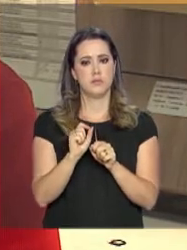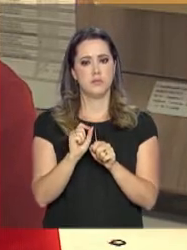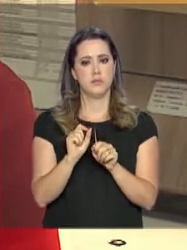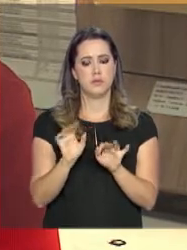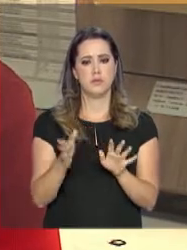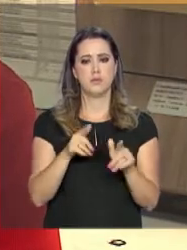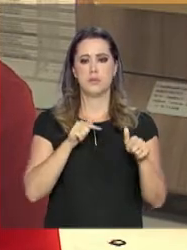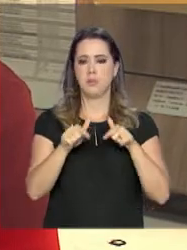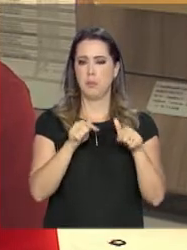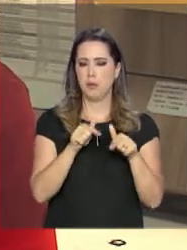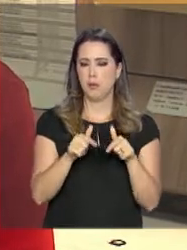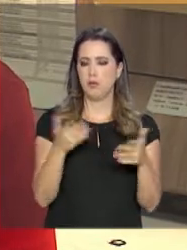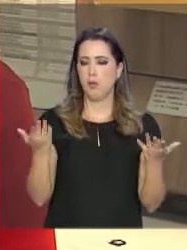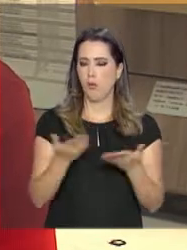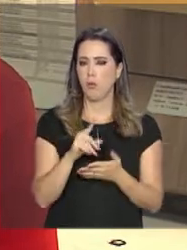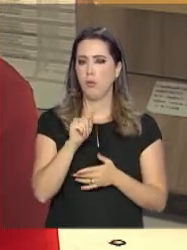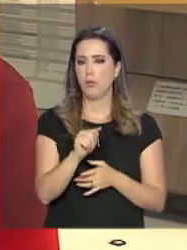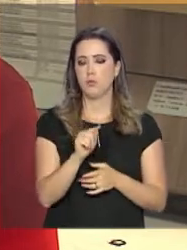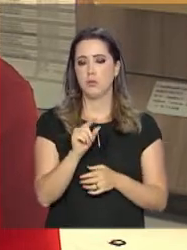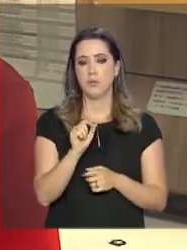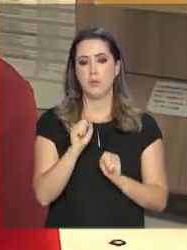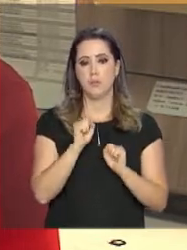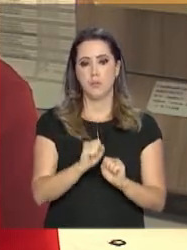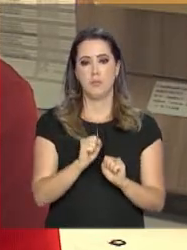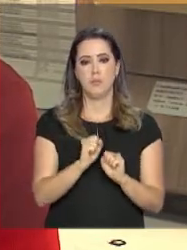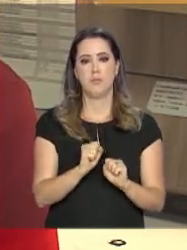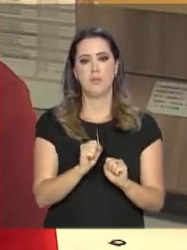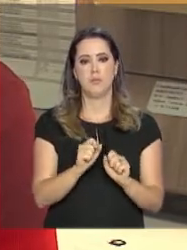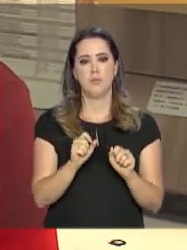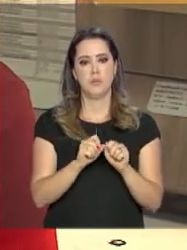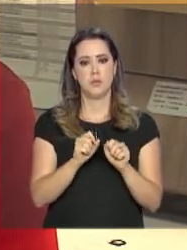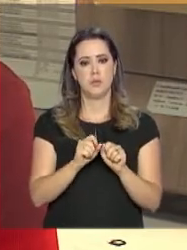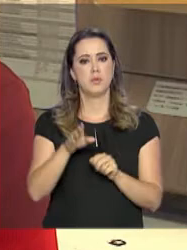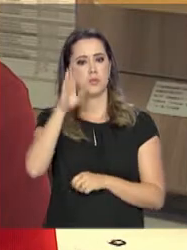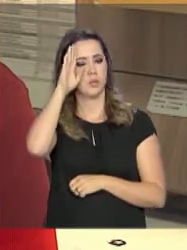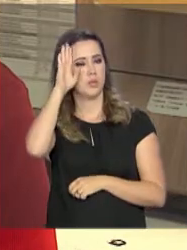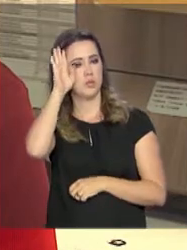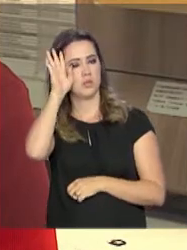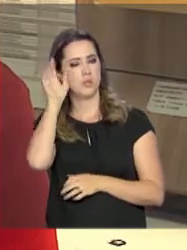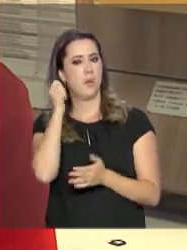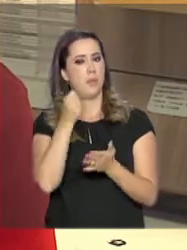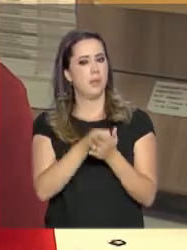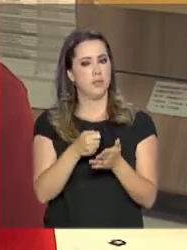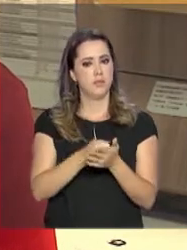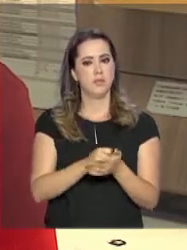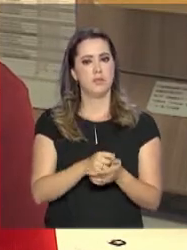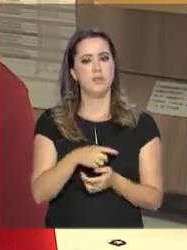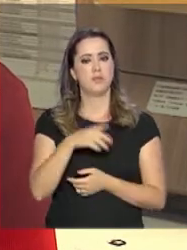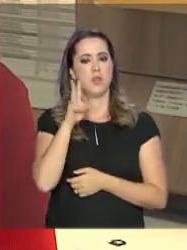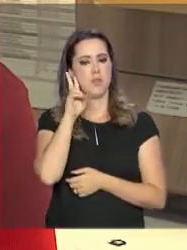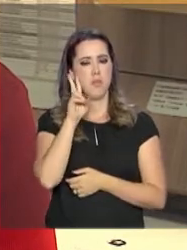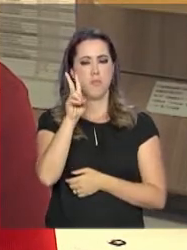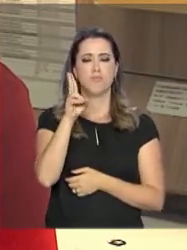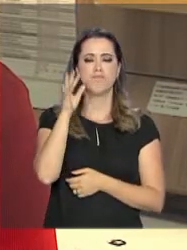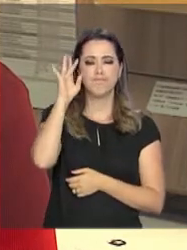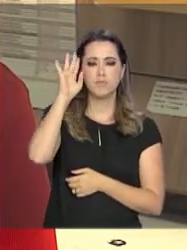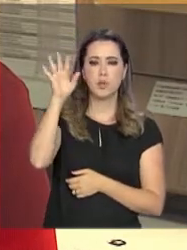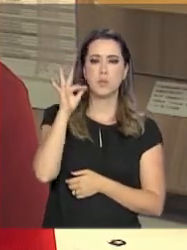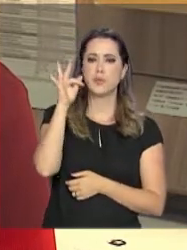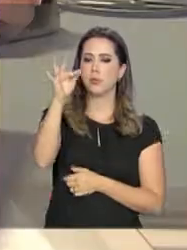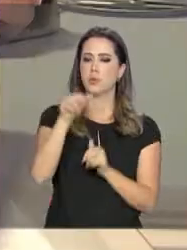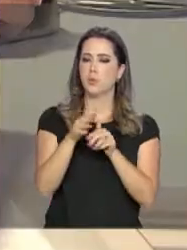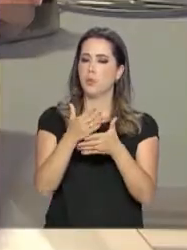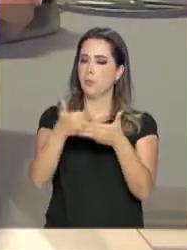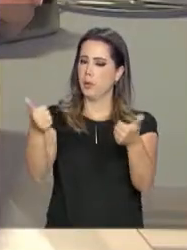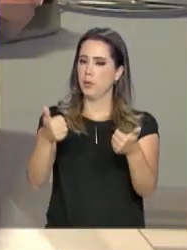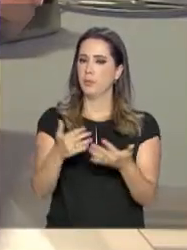emprego que eu tenho agora, eu posso pagar uma faculdade e pensar outras coisas no futuro,